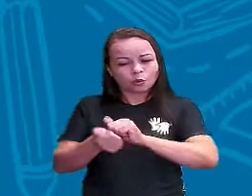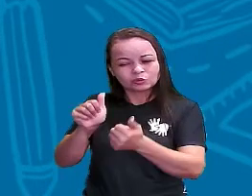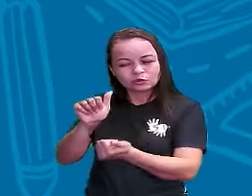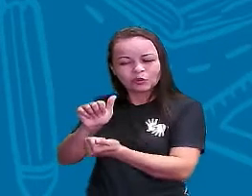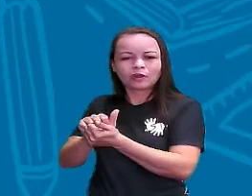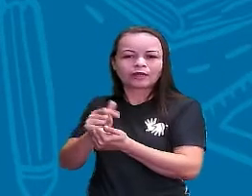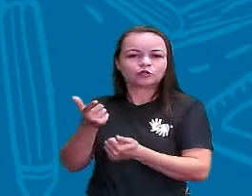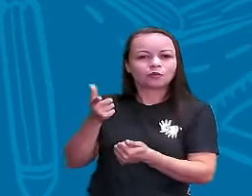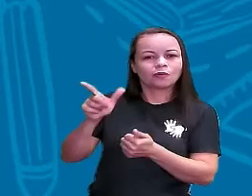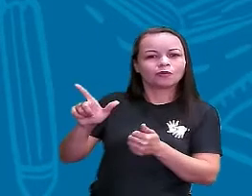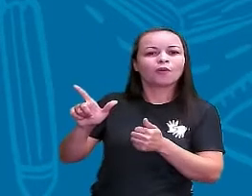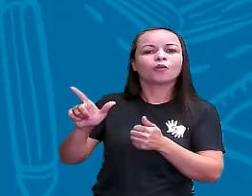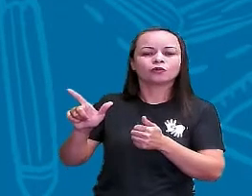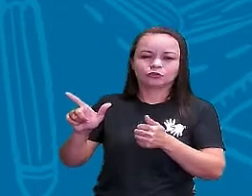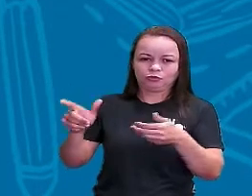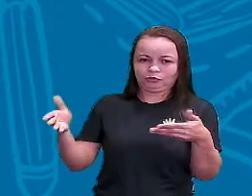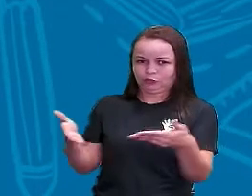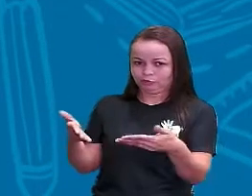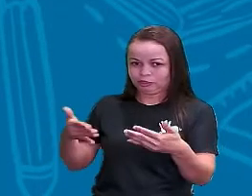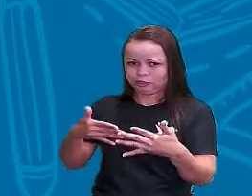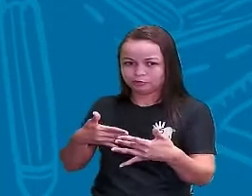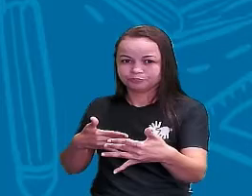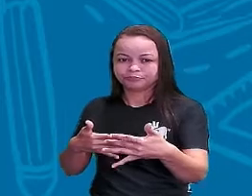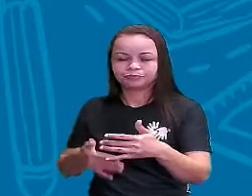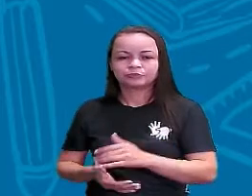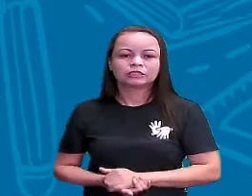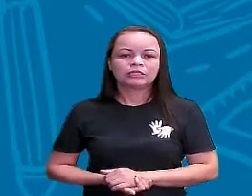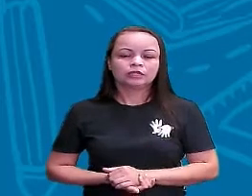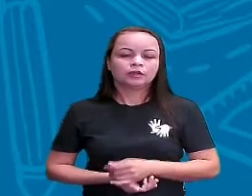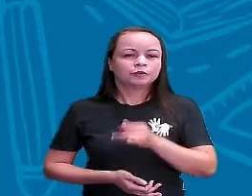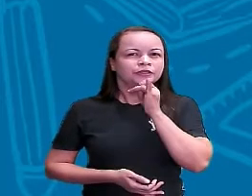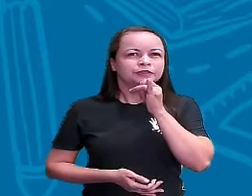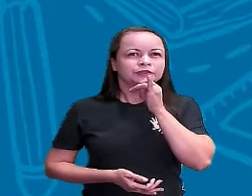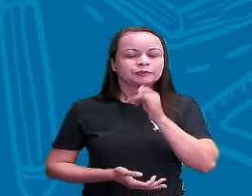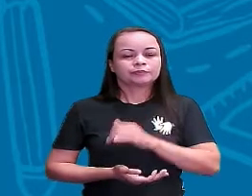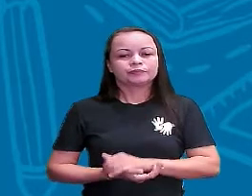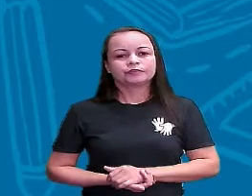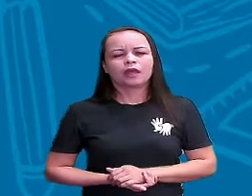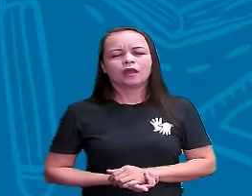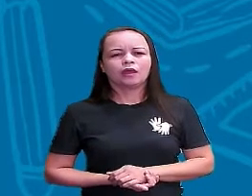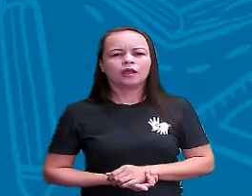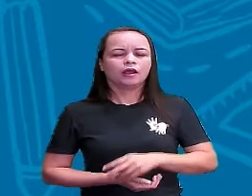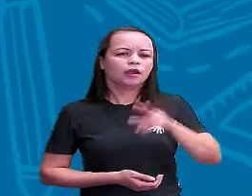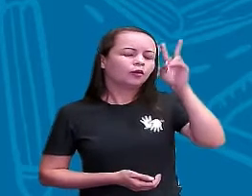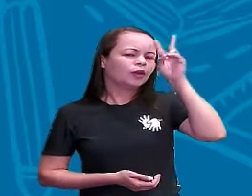outros nos dias de hoje Por exemplo Eu lembro que a gente